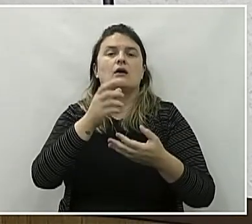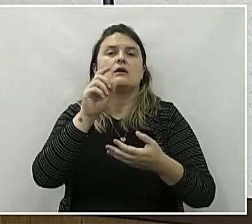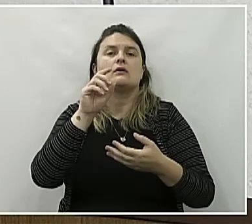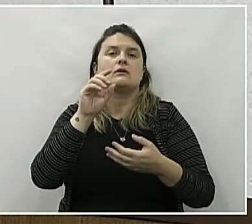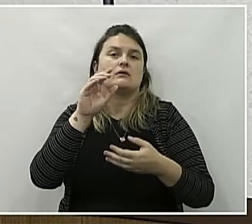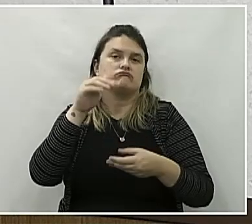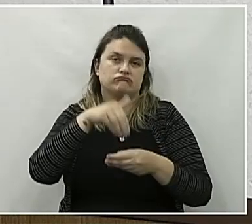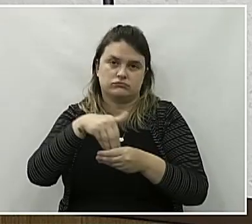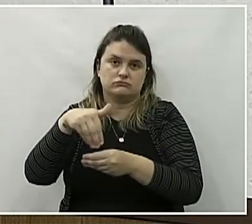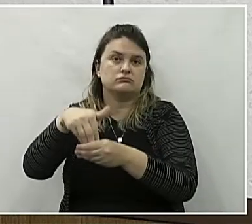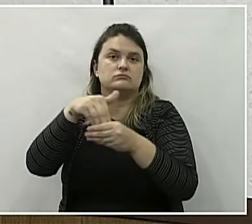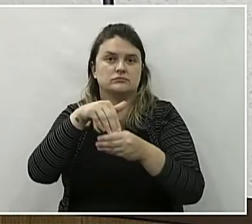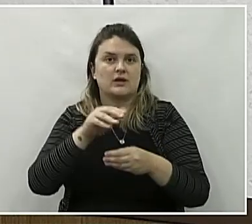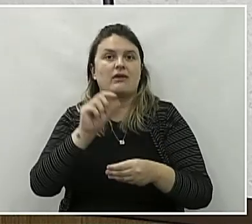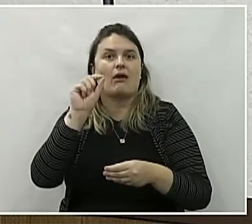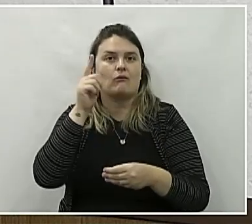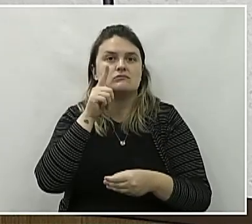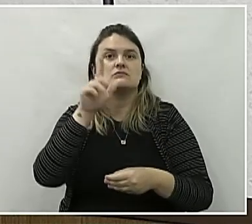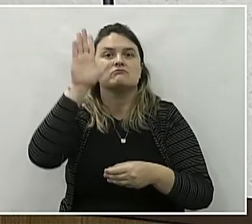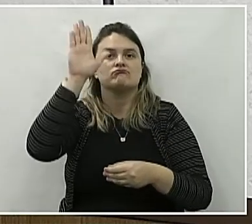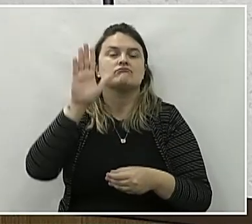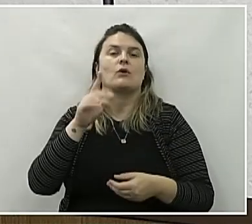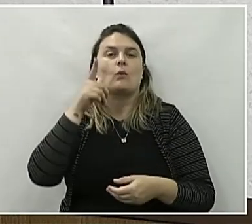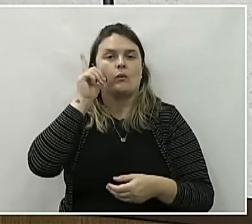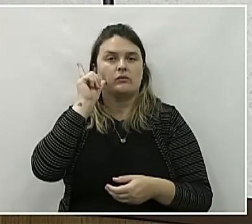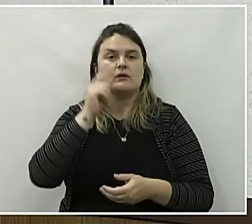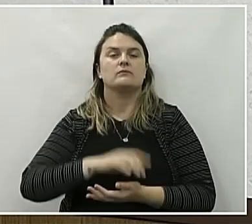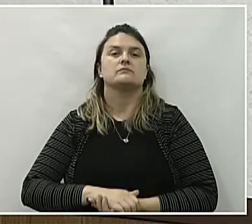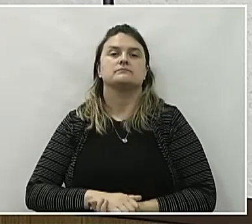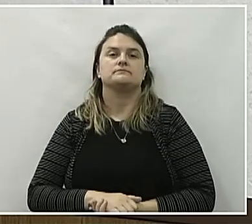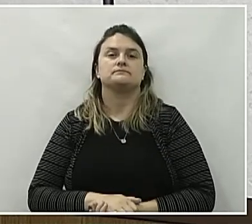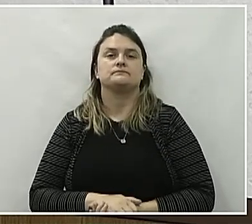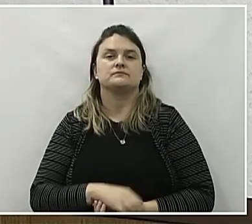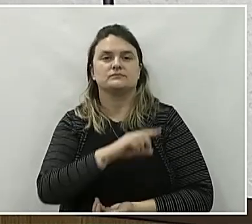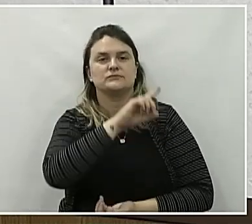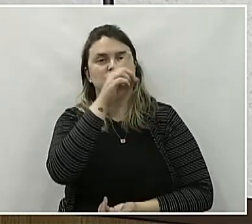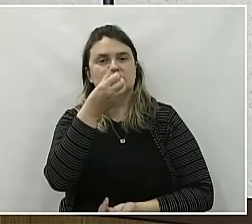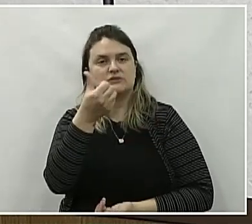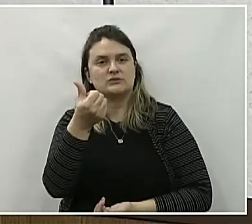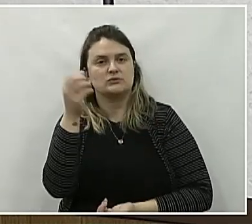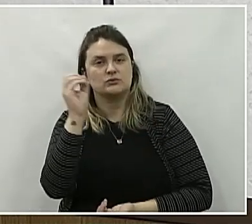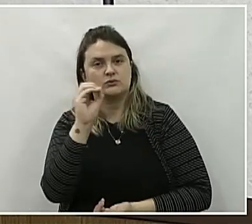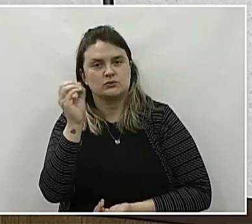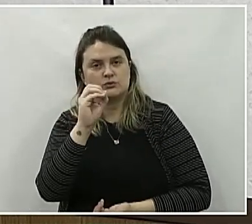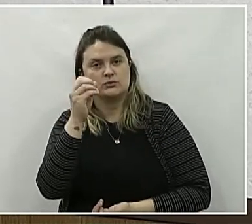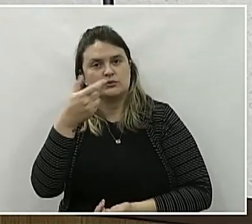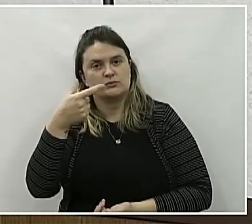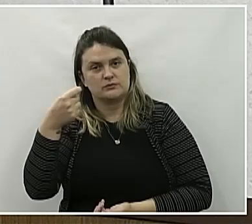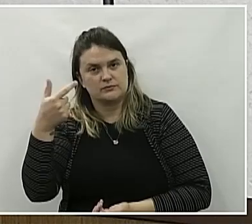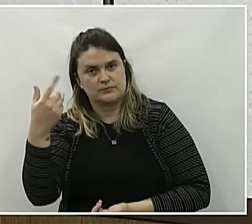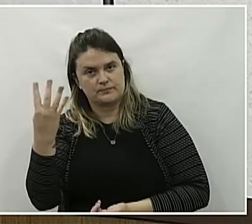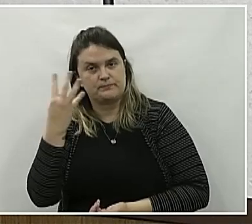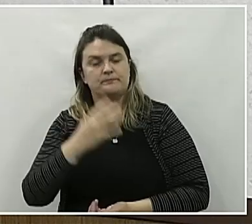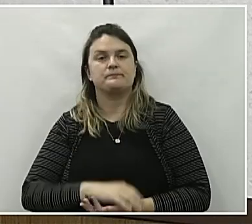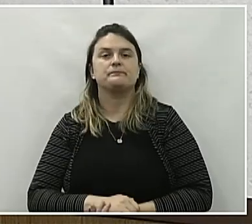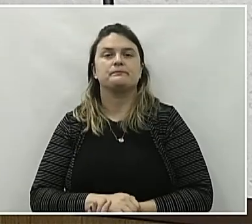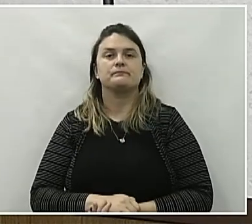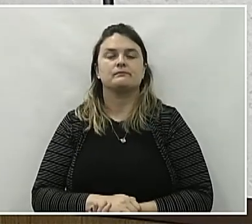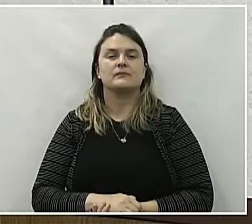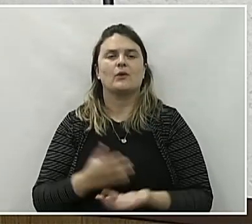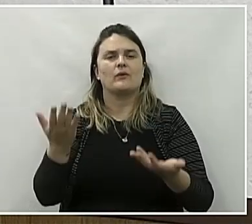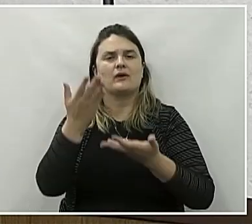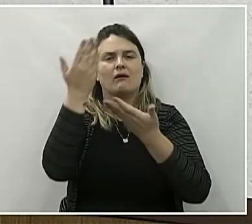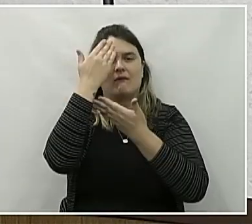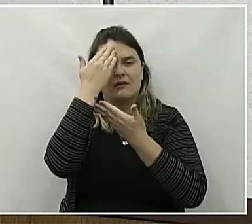das eleições de ontem, do dia 6 de outubro de 2024. Gostaria de